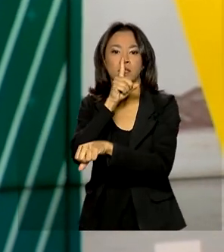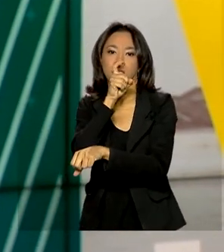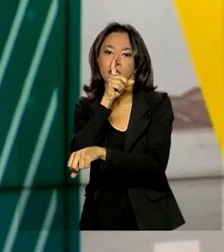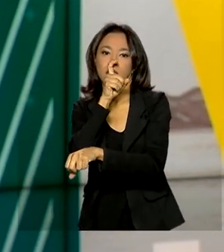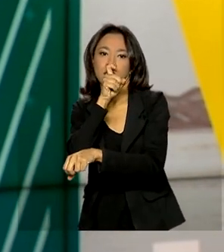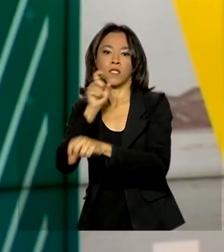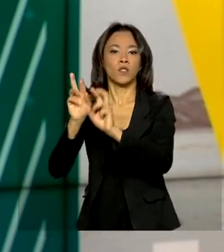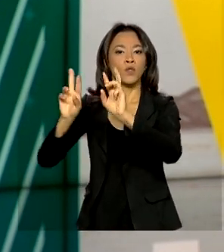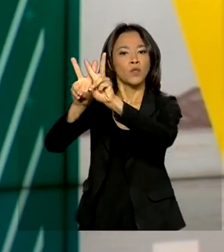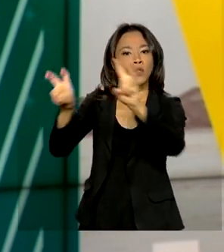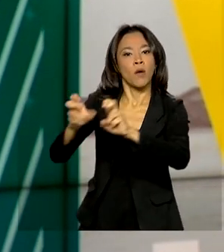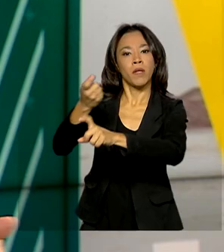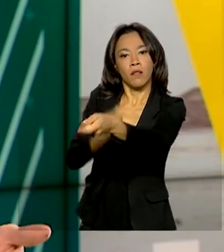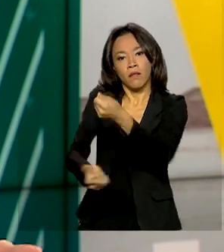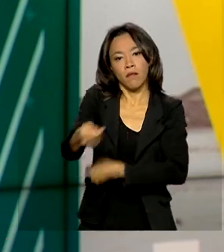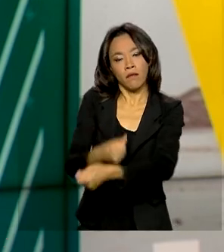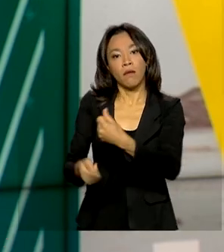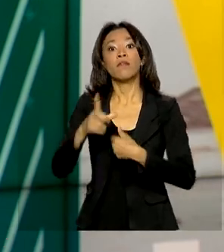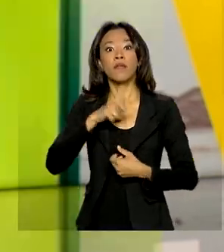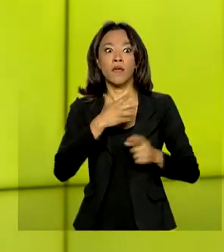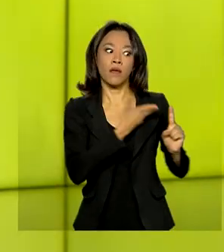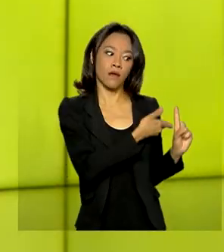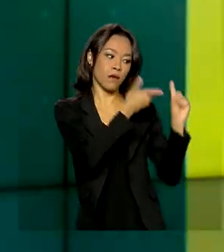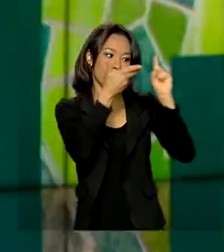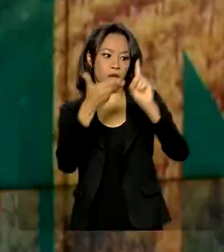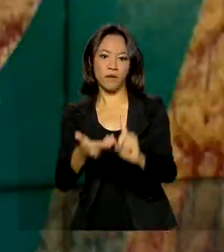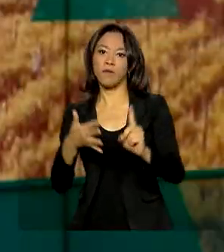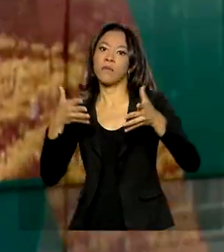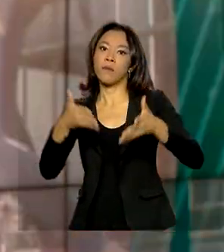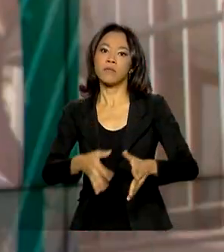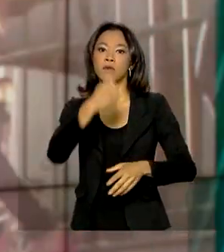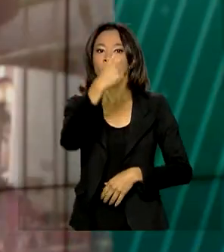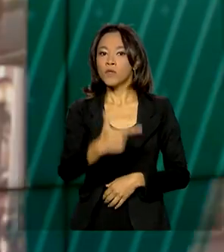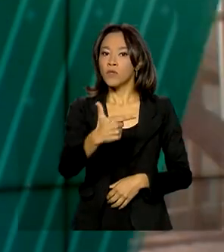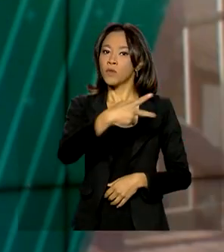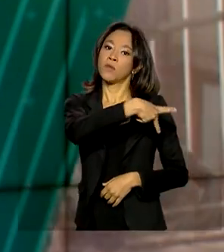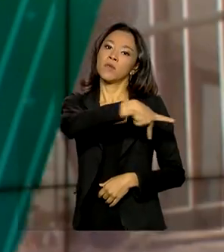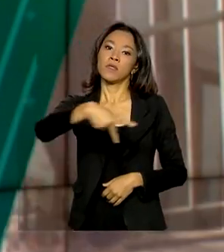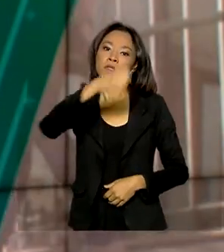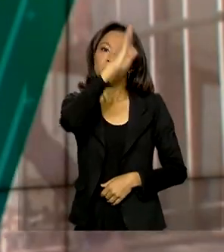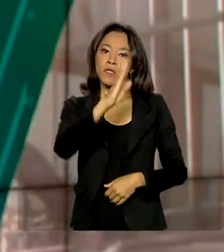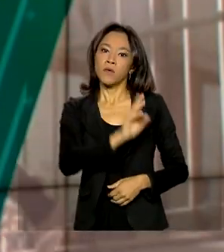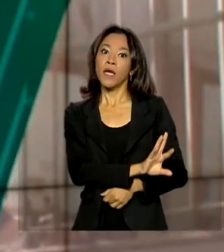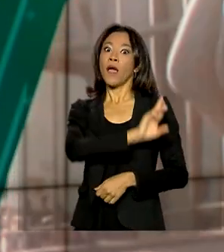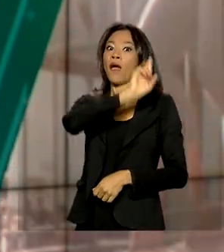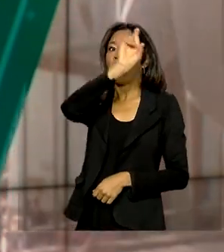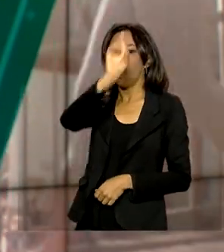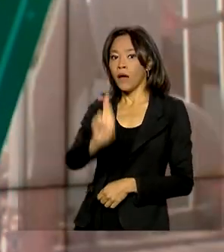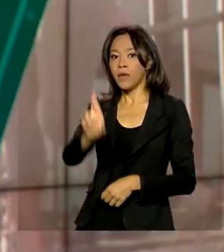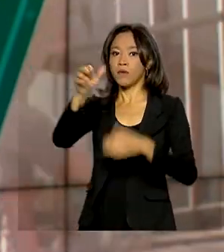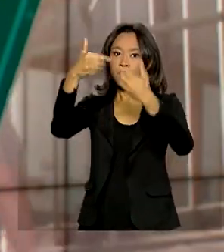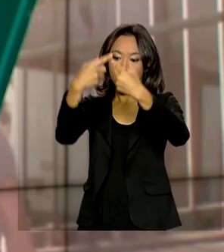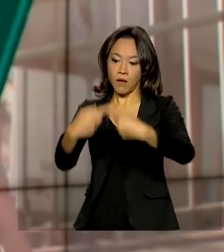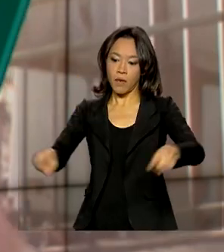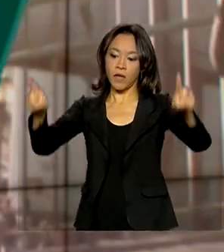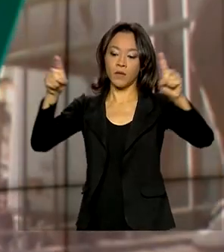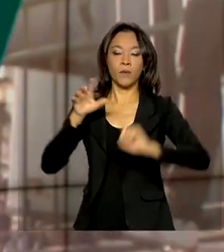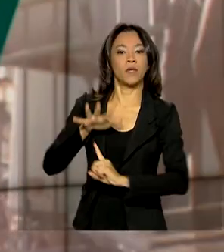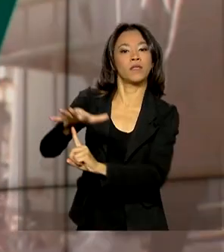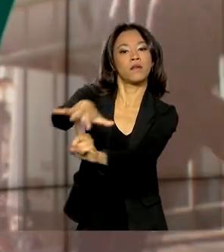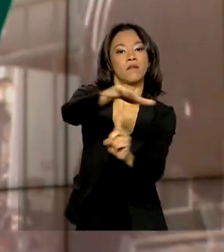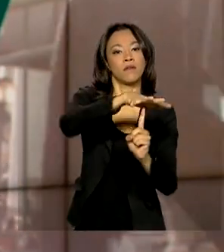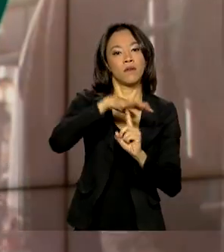O encontro também teve a participação do vice-presidente Hamilton Mourão, que representou o Brasil na abertura da Expo Dubai, feira